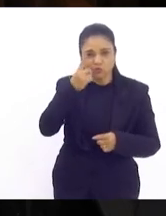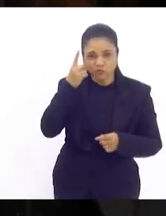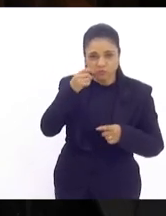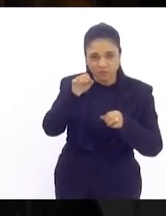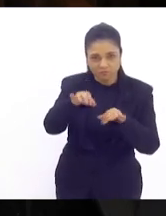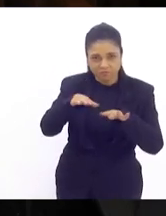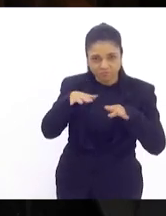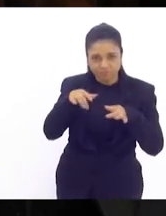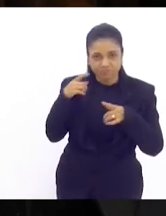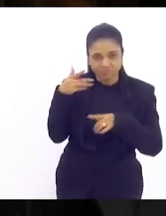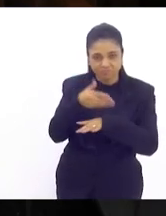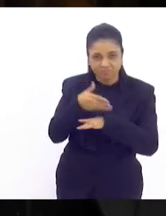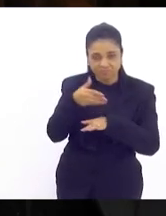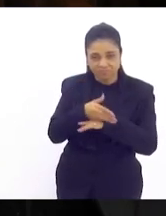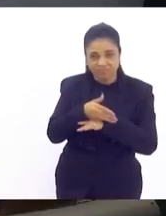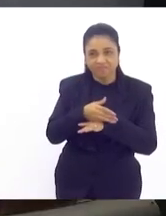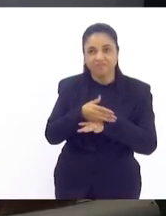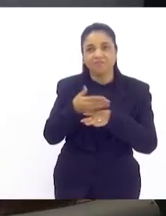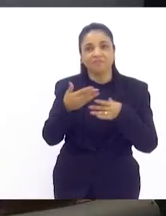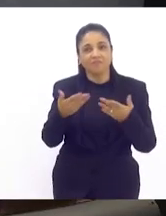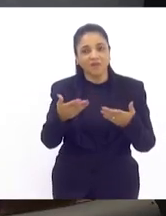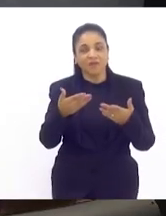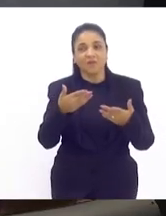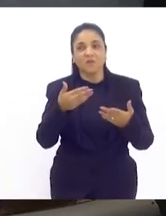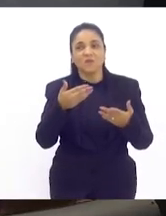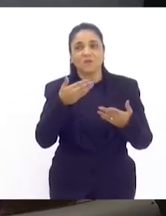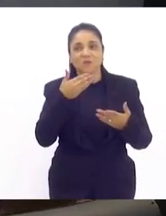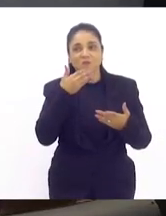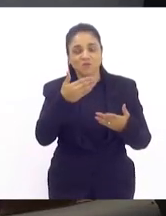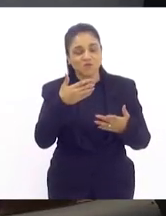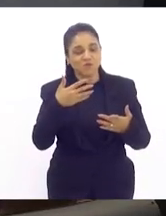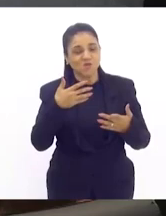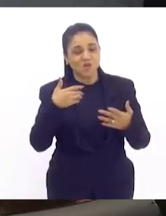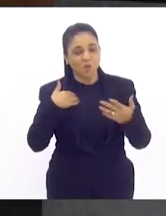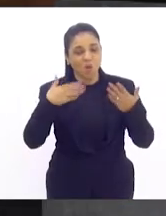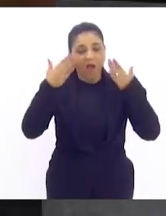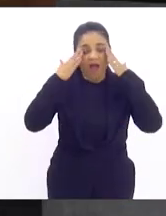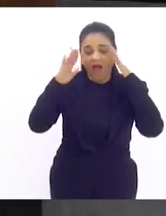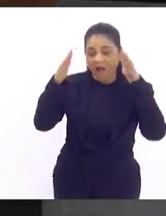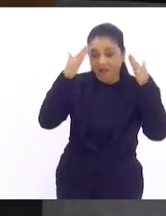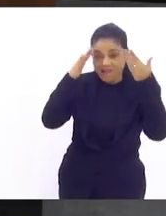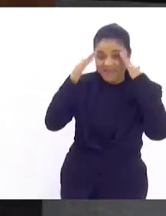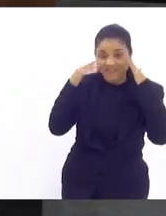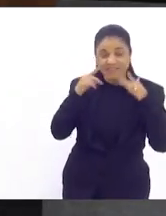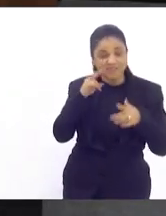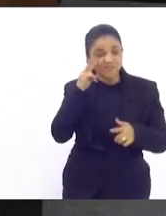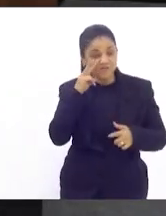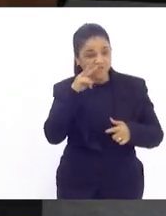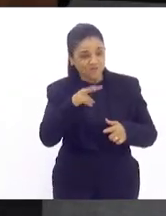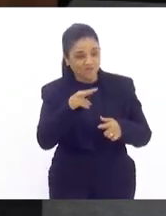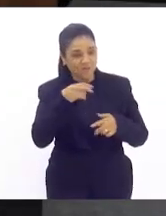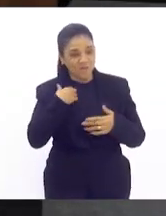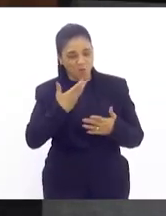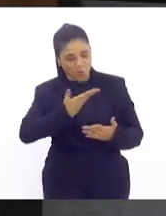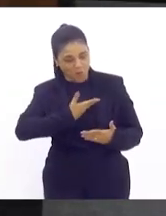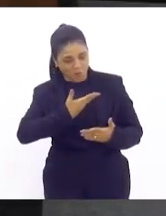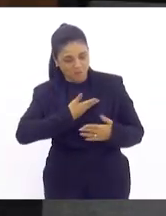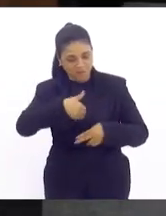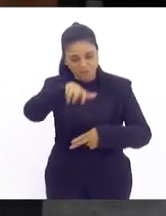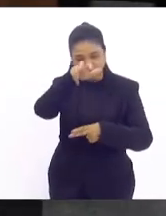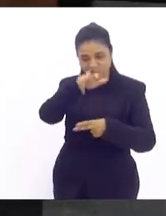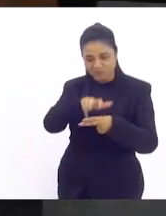Luiz Paulo só uma parte pois não primeiro é uma alegria ver nosso companheiro de bancada sentado aí